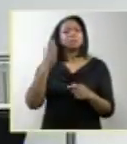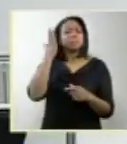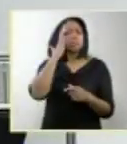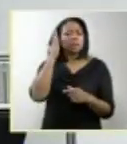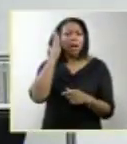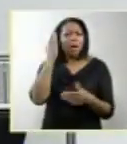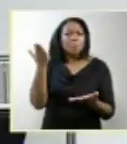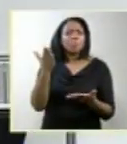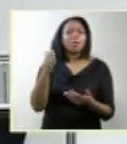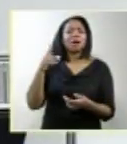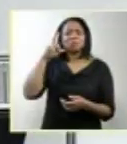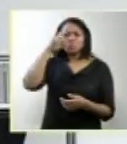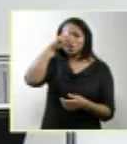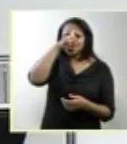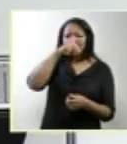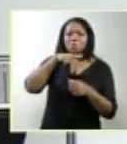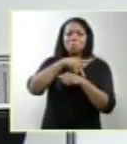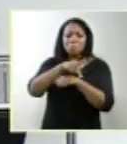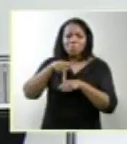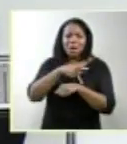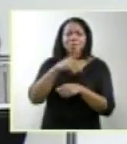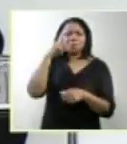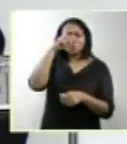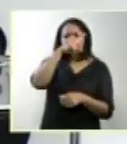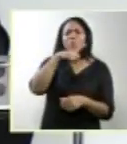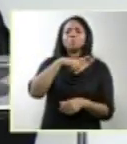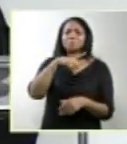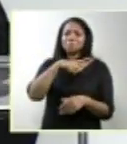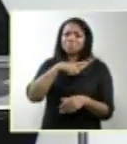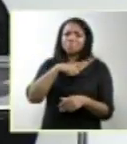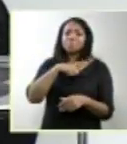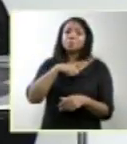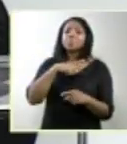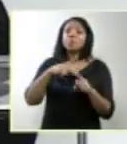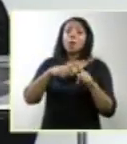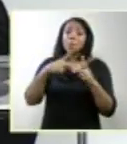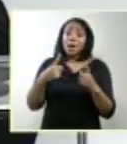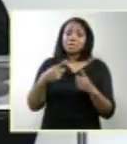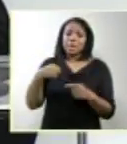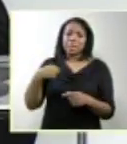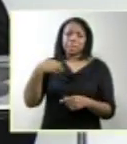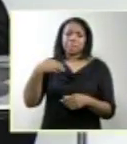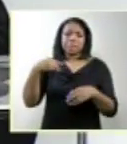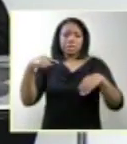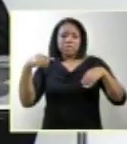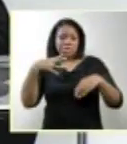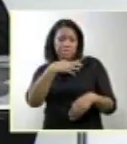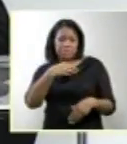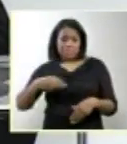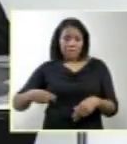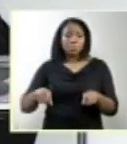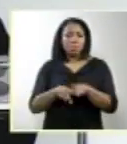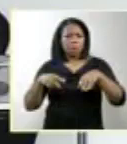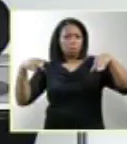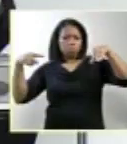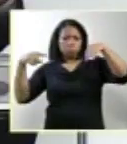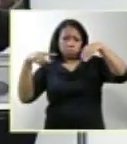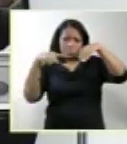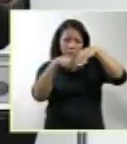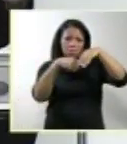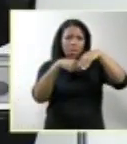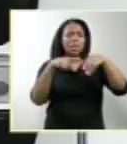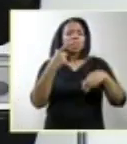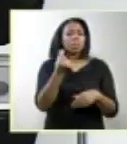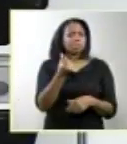passa o setor de saúde no país. Mas a questão do exame ultrassonográfico é um aparelho que tem um alto